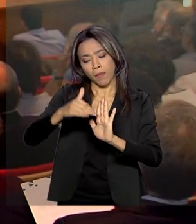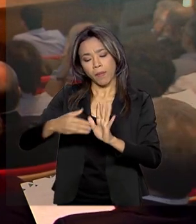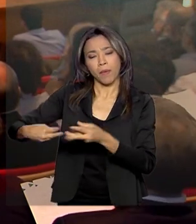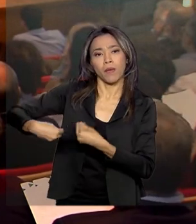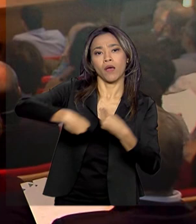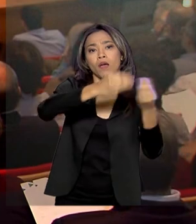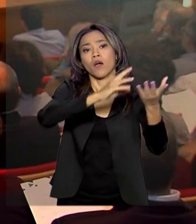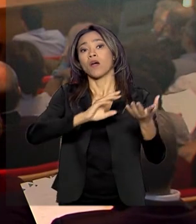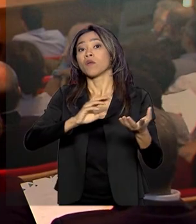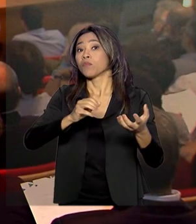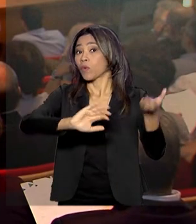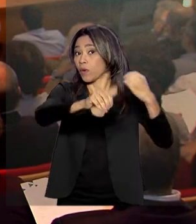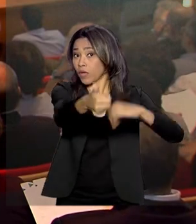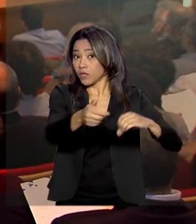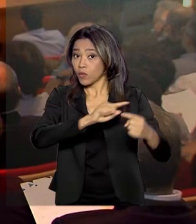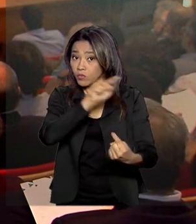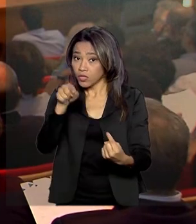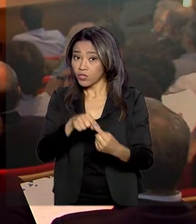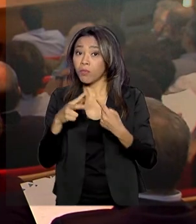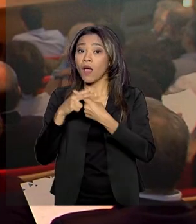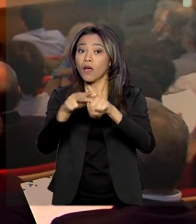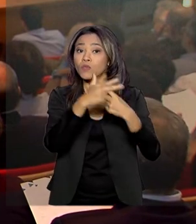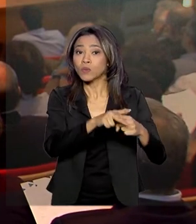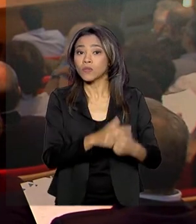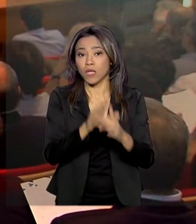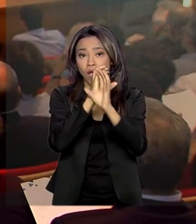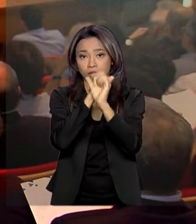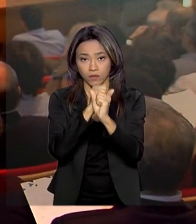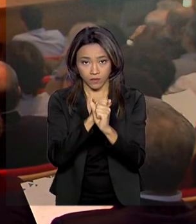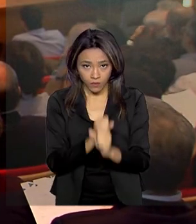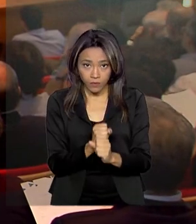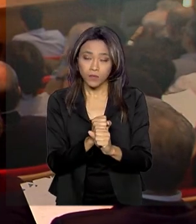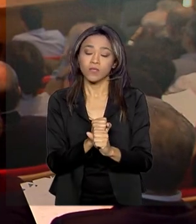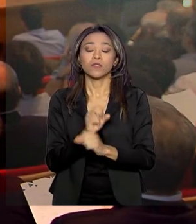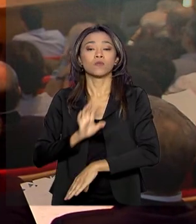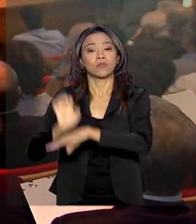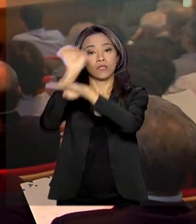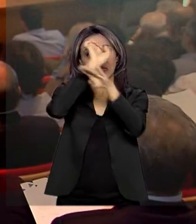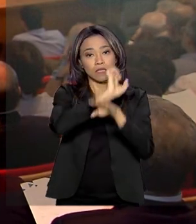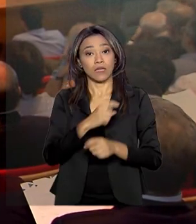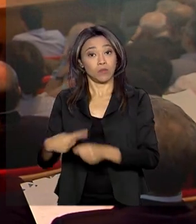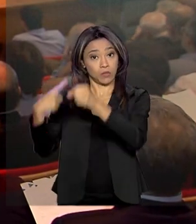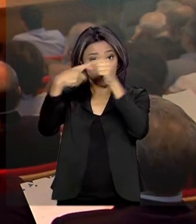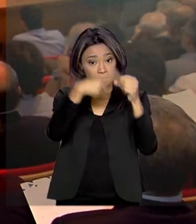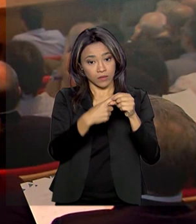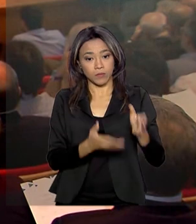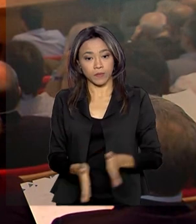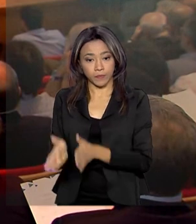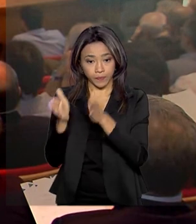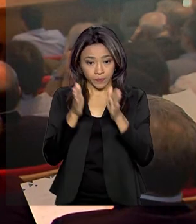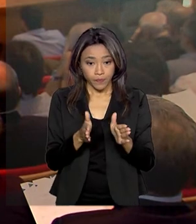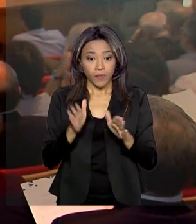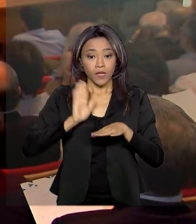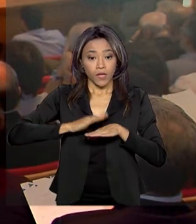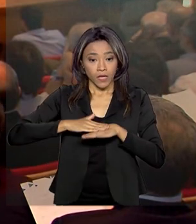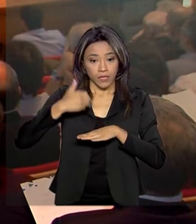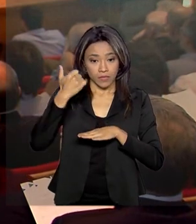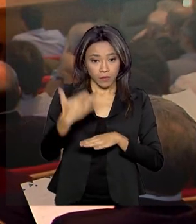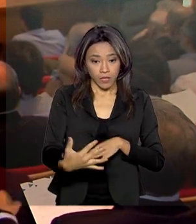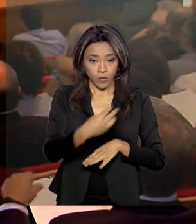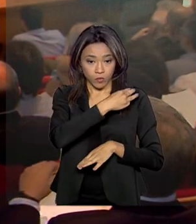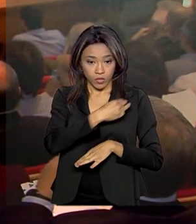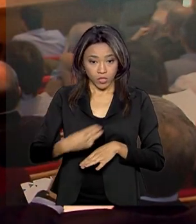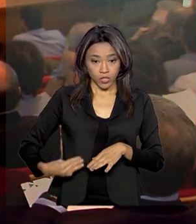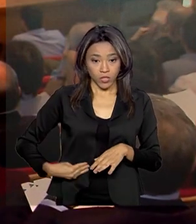públicas da União, Estado e municípios. De acordo com o ministro da Economia, Paulo Guedes, o